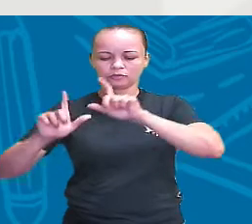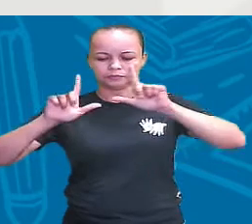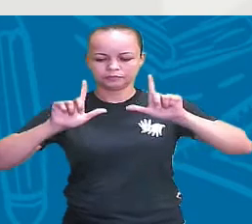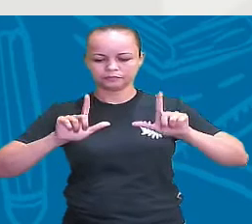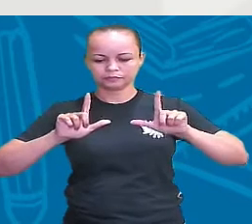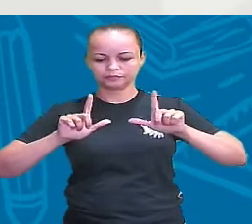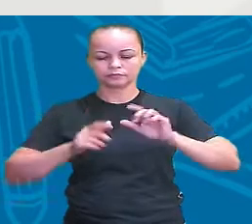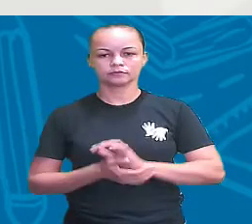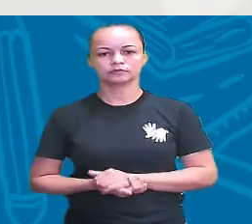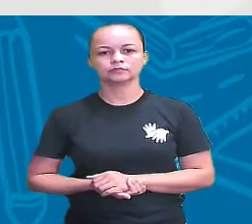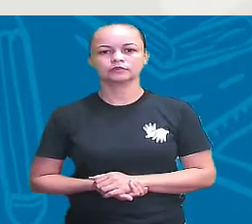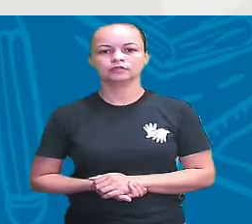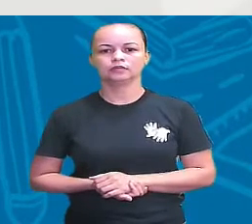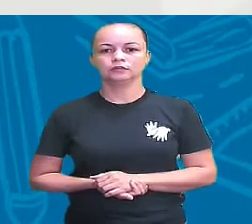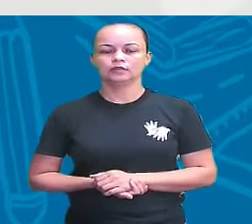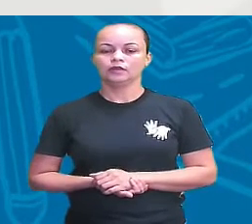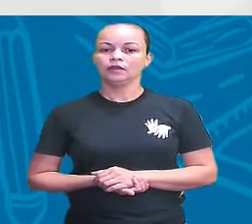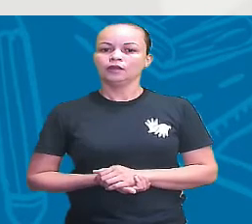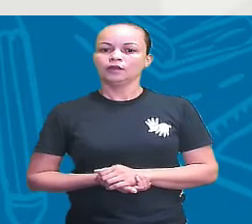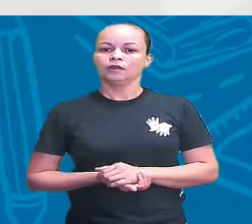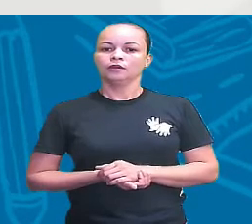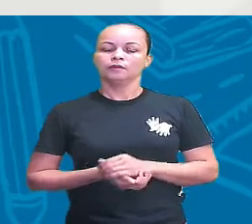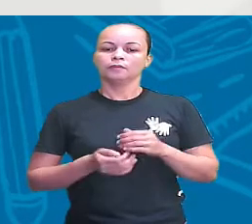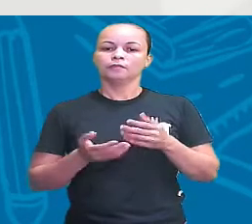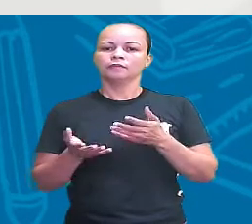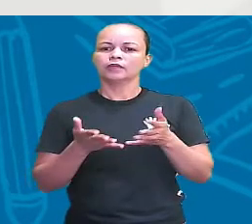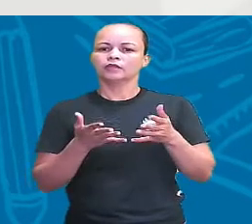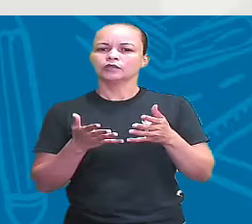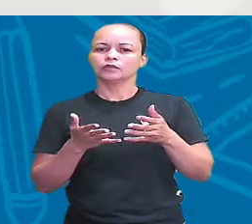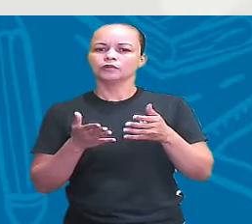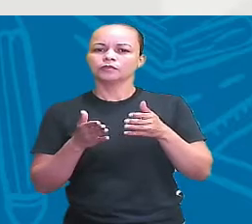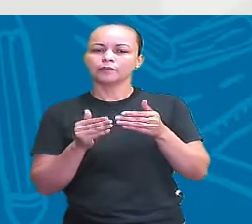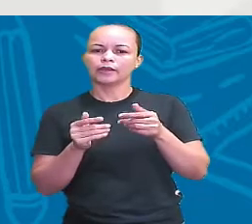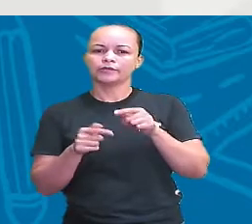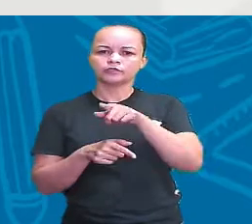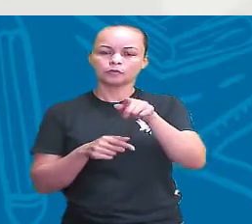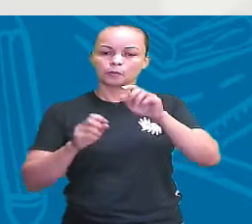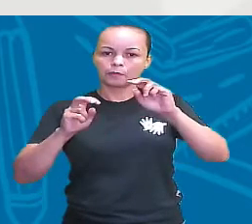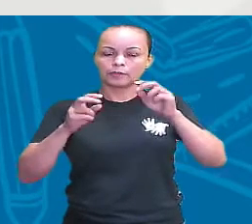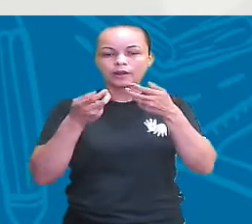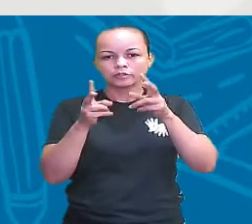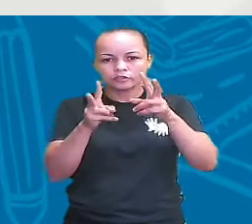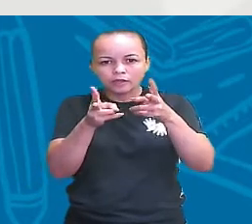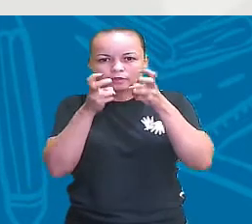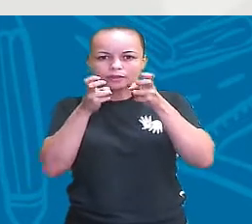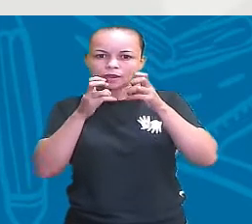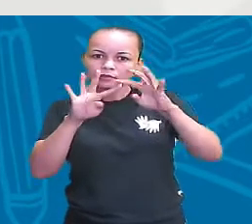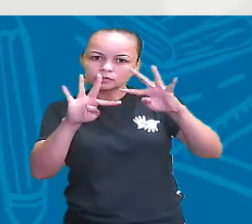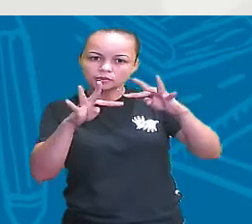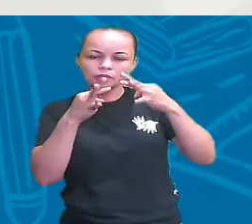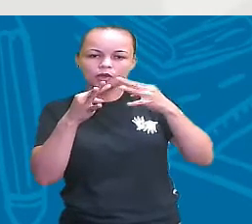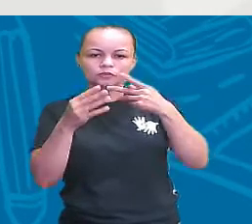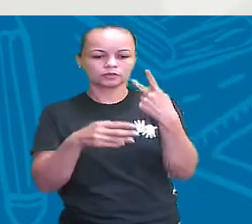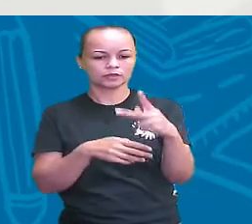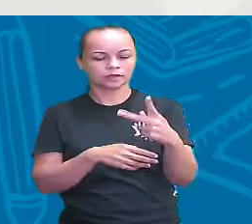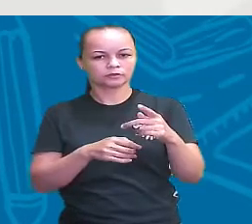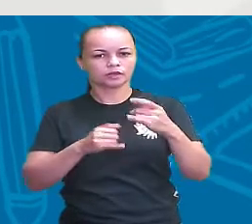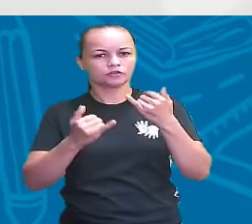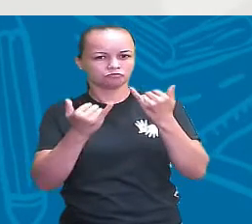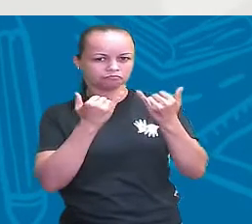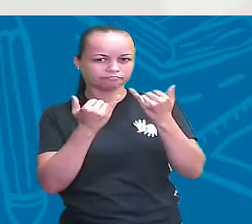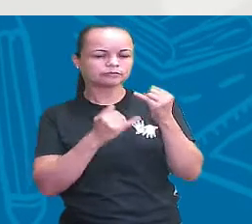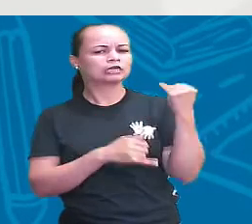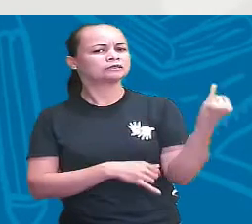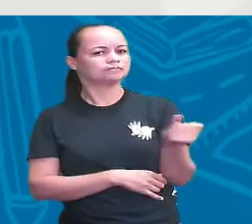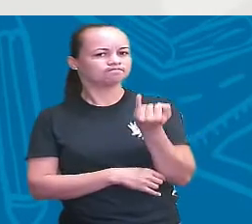produção. Chamo, mais uma vez, gente, presta atenção nessas informações, porque elas são muito importantes. Porque quando eu